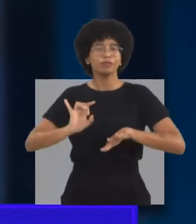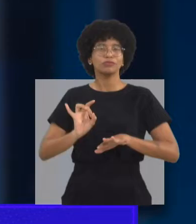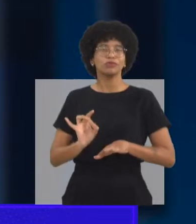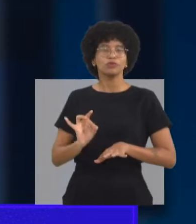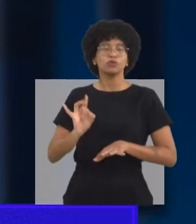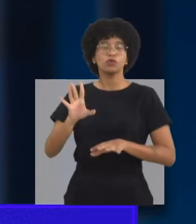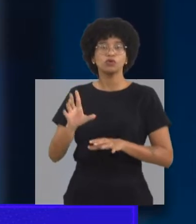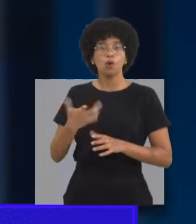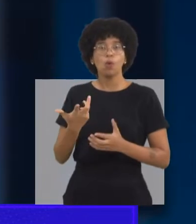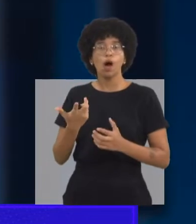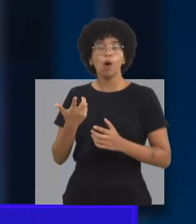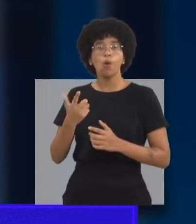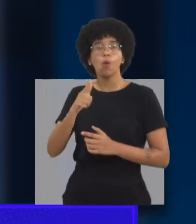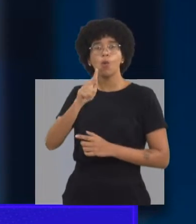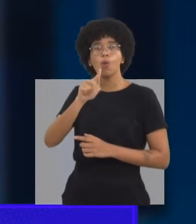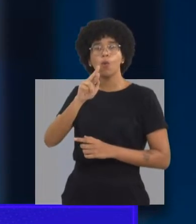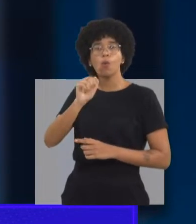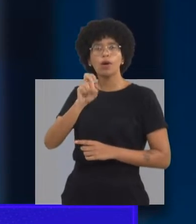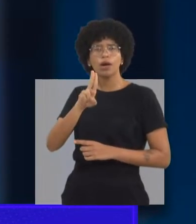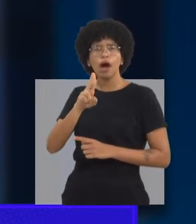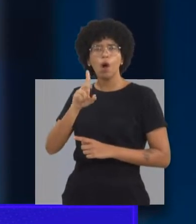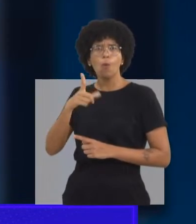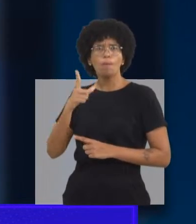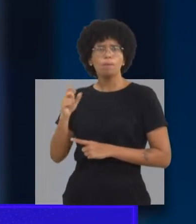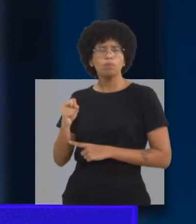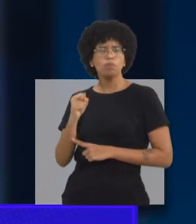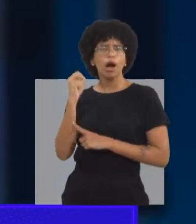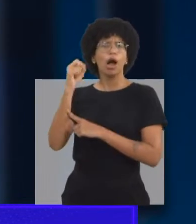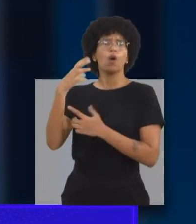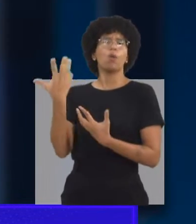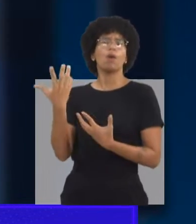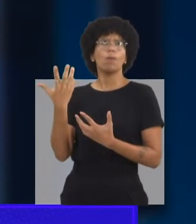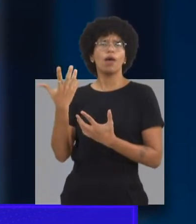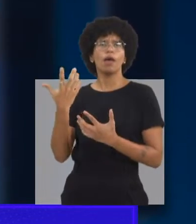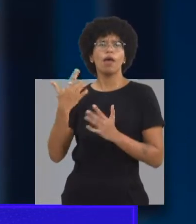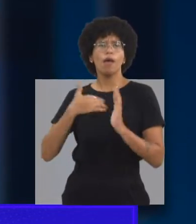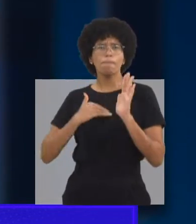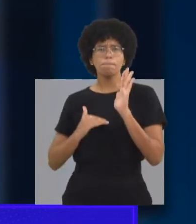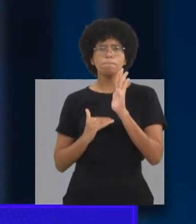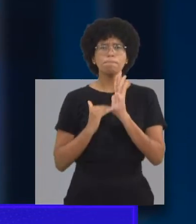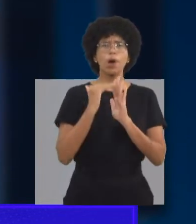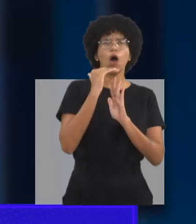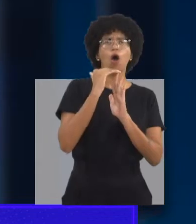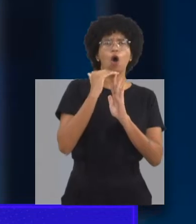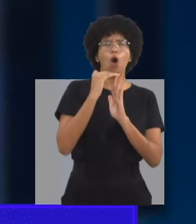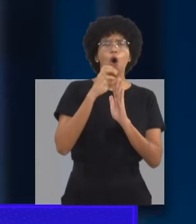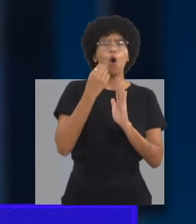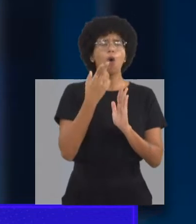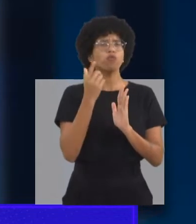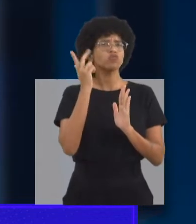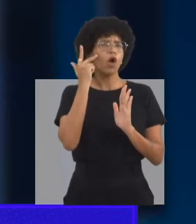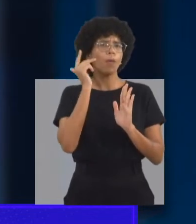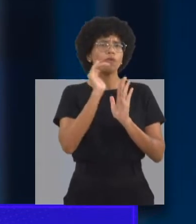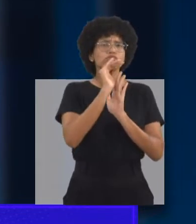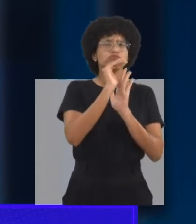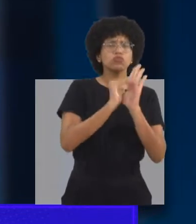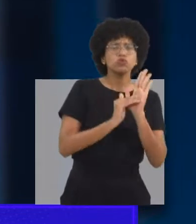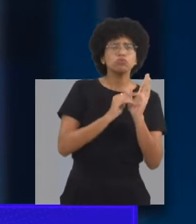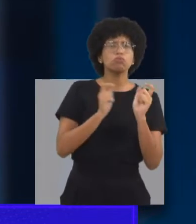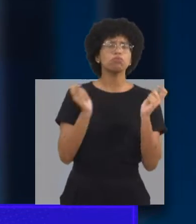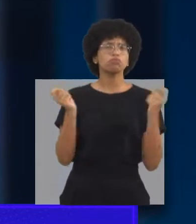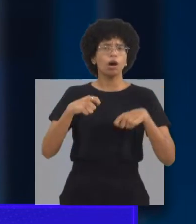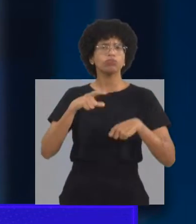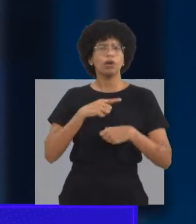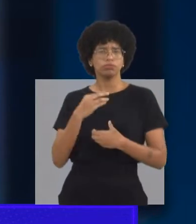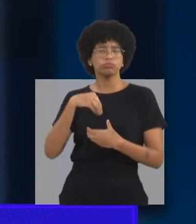autonomia. Então, se facilitou, porque a divisão agora, a gente vai